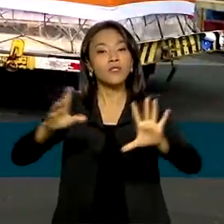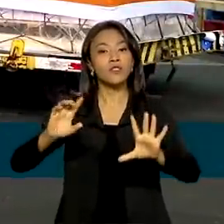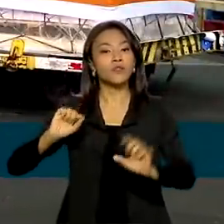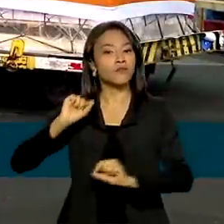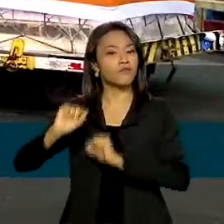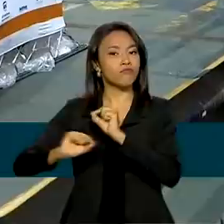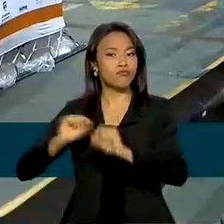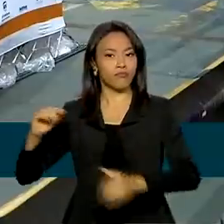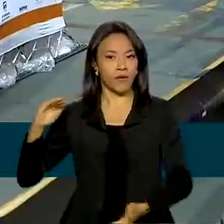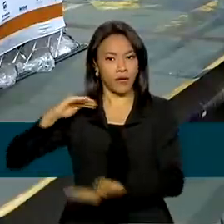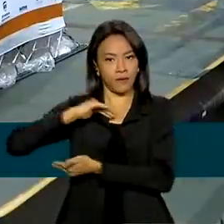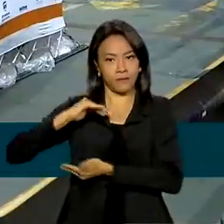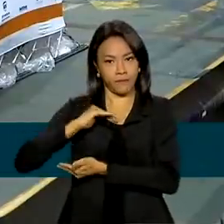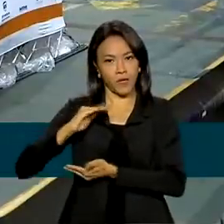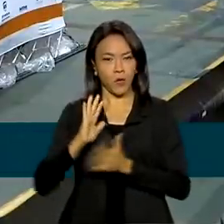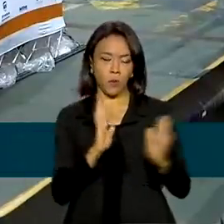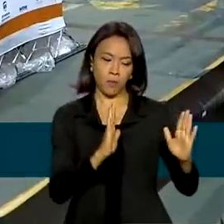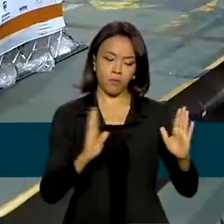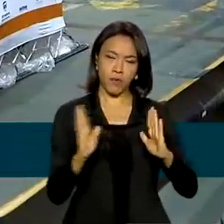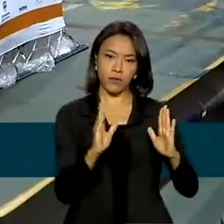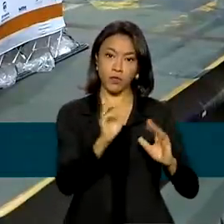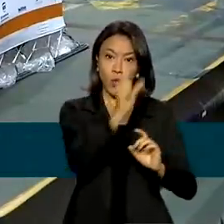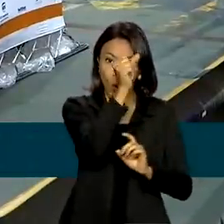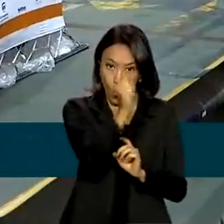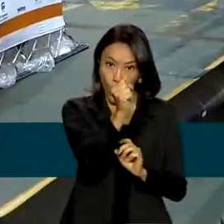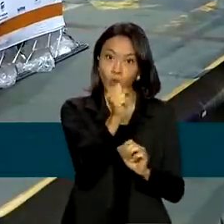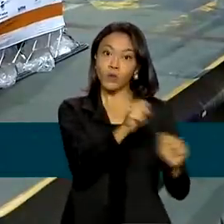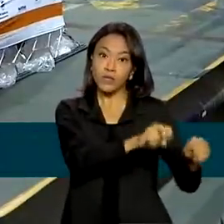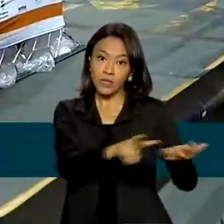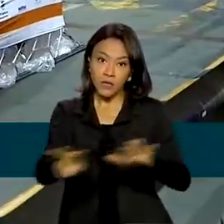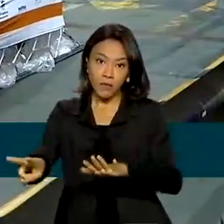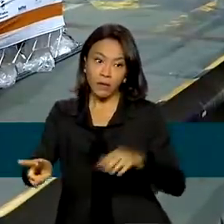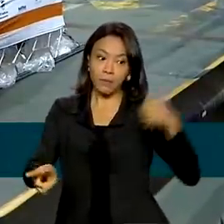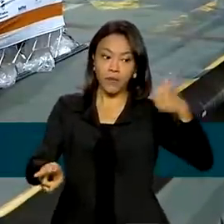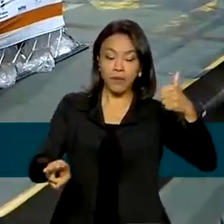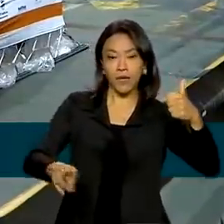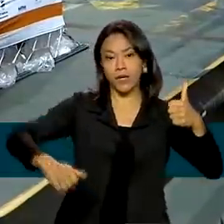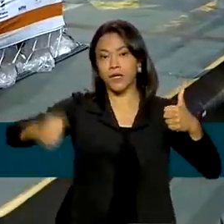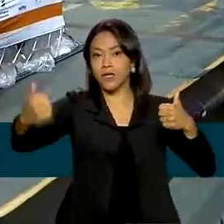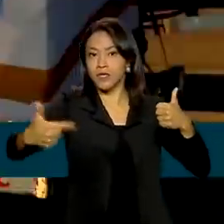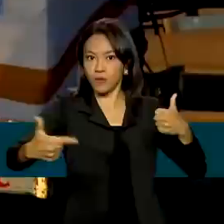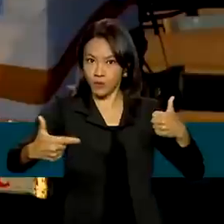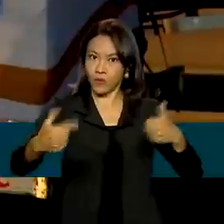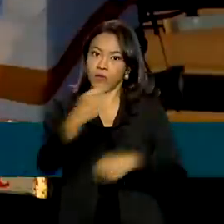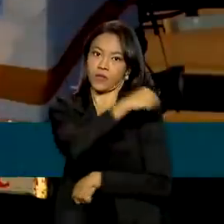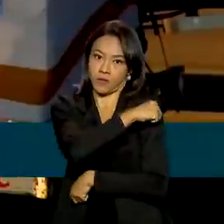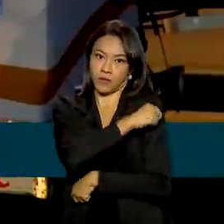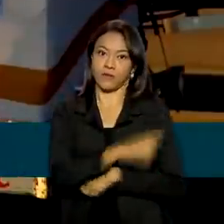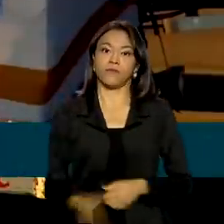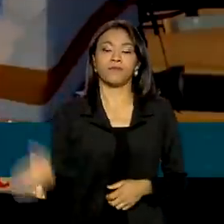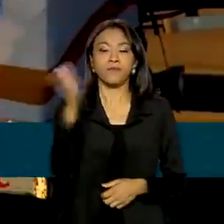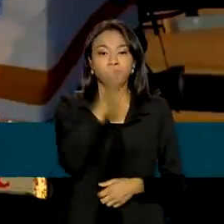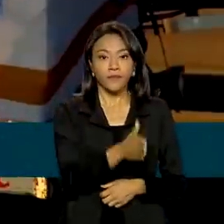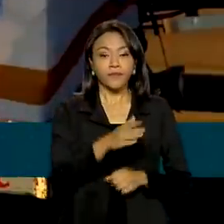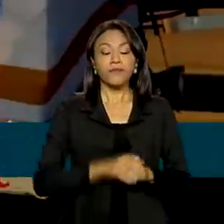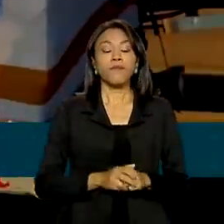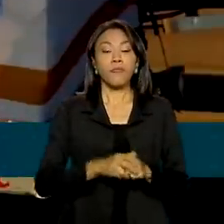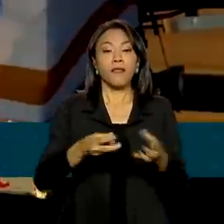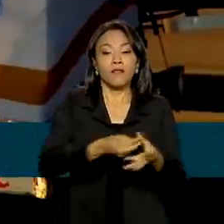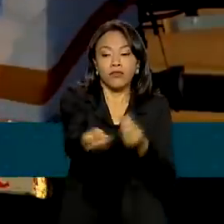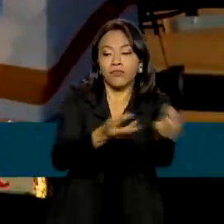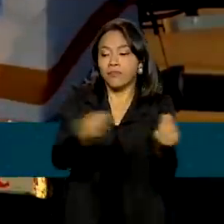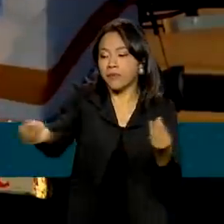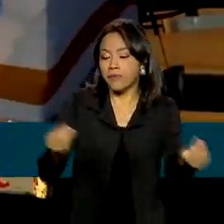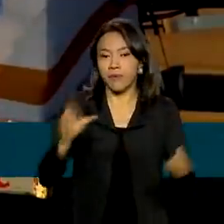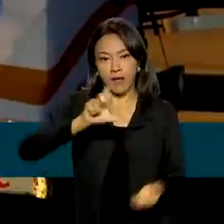Sanitária, com intervalo de 8 semanas entre a primeira e a segunda dose. As vacinas serão distribuídas